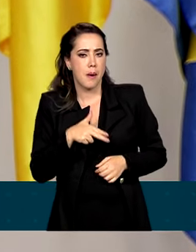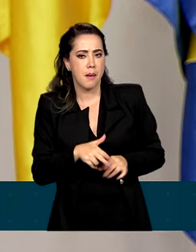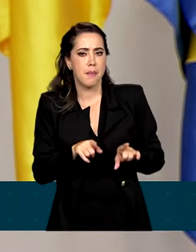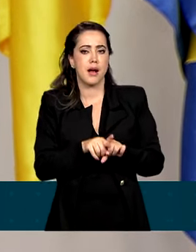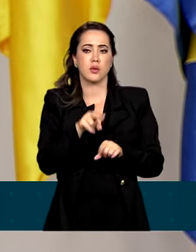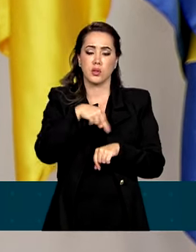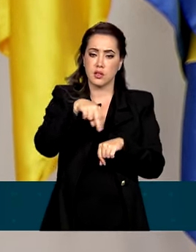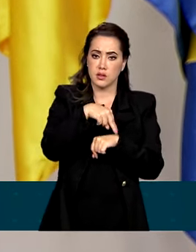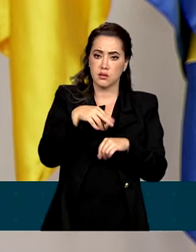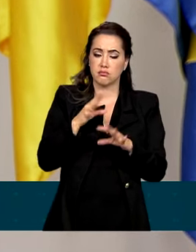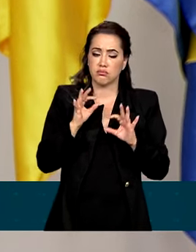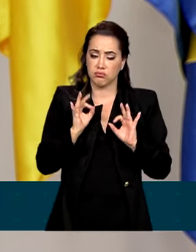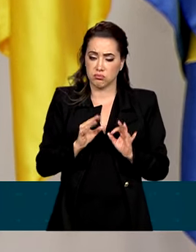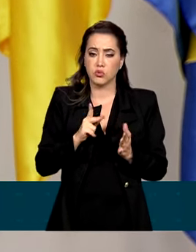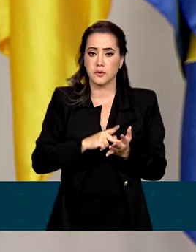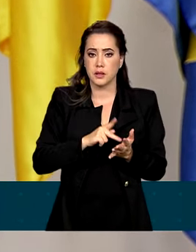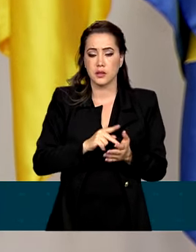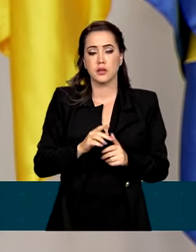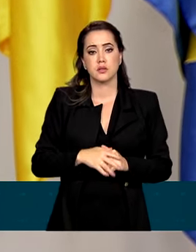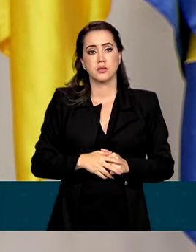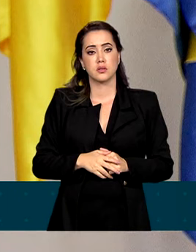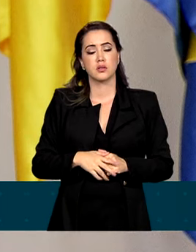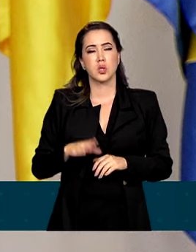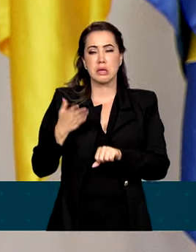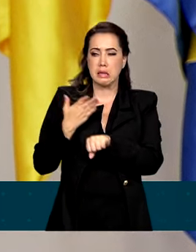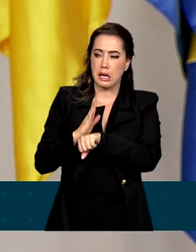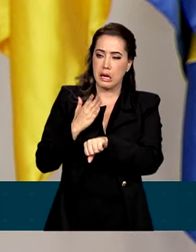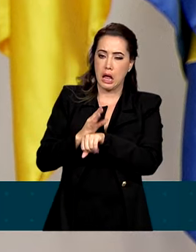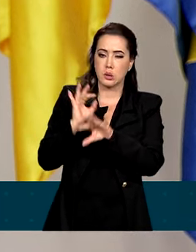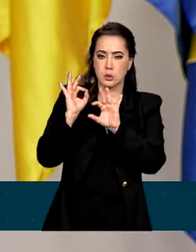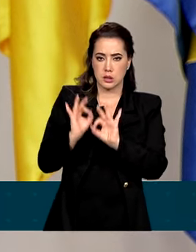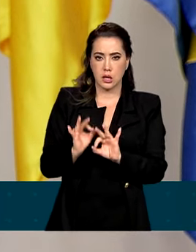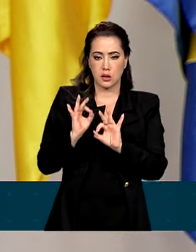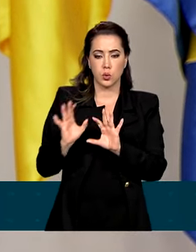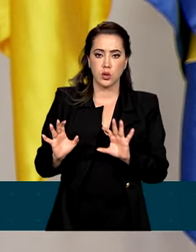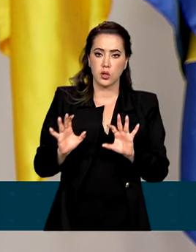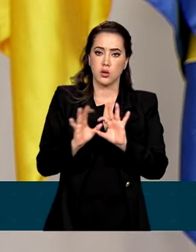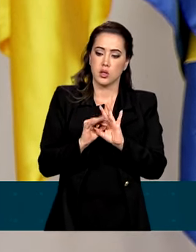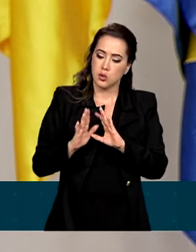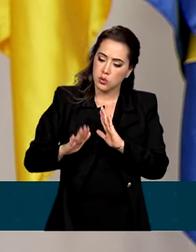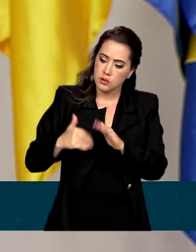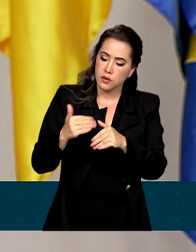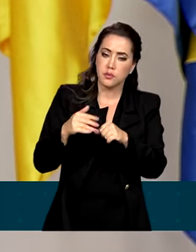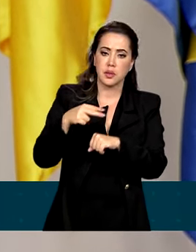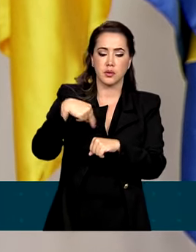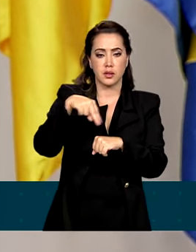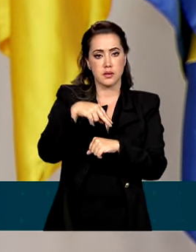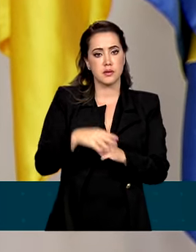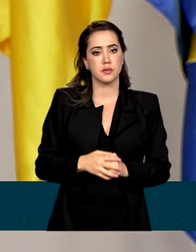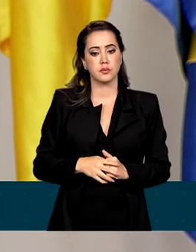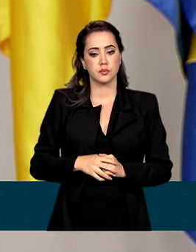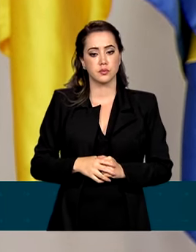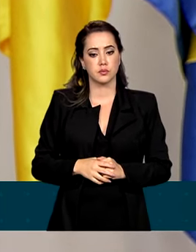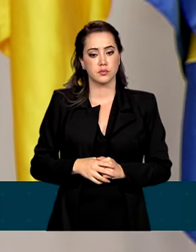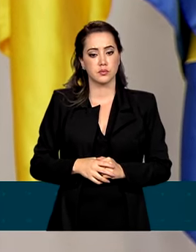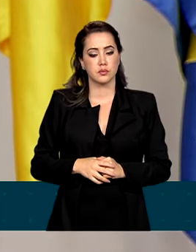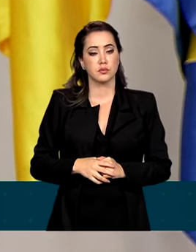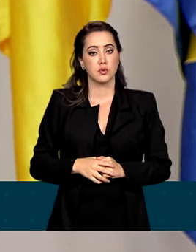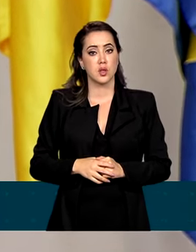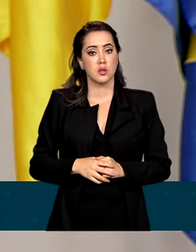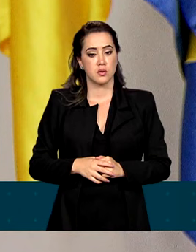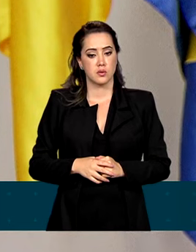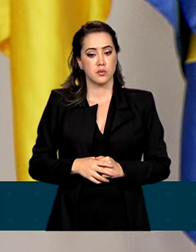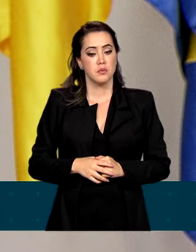verdadeiramente nacionalistas, bem treinadas e parceiras no desenvolvimento nacional, includente,